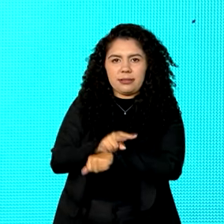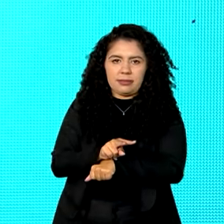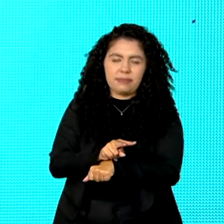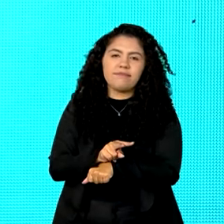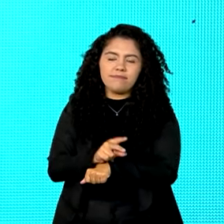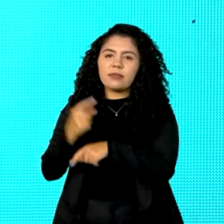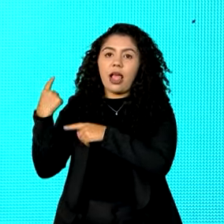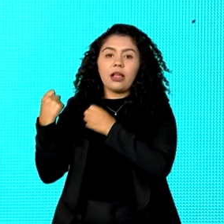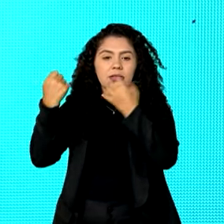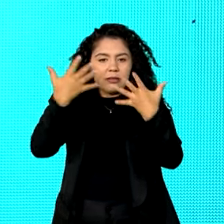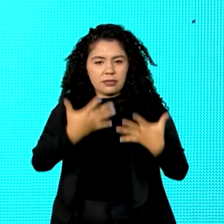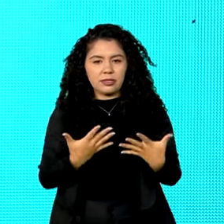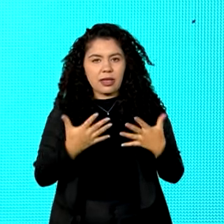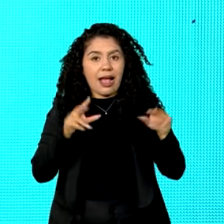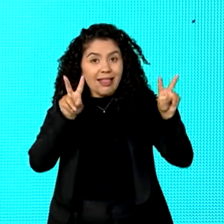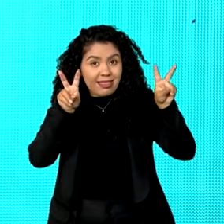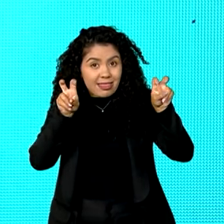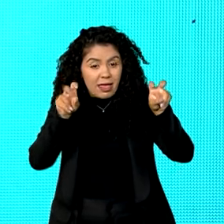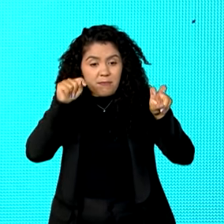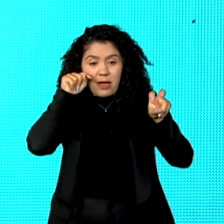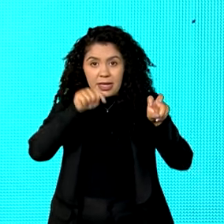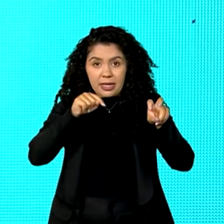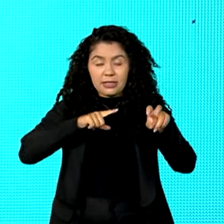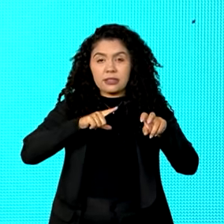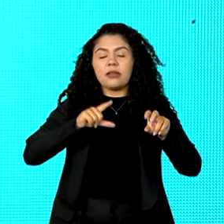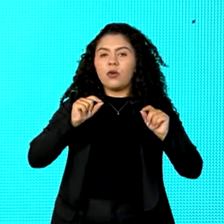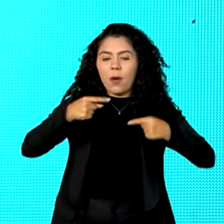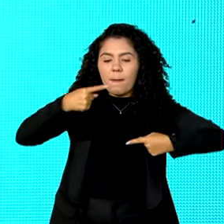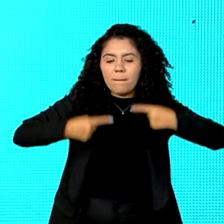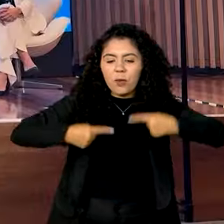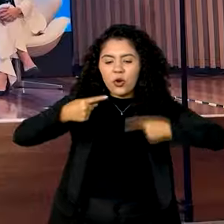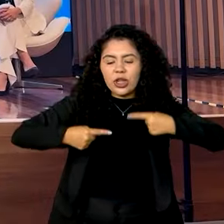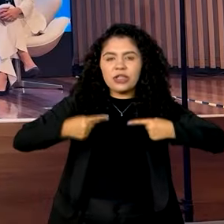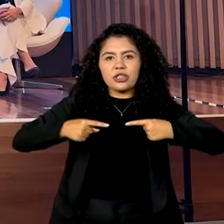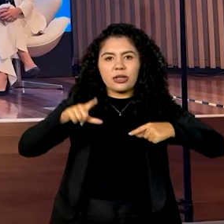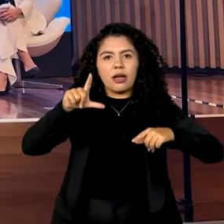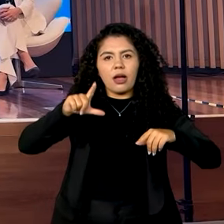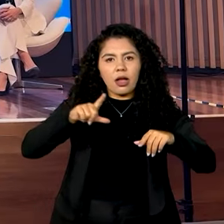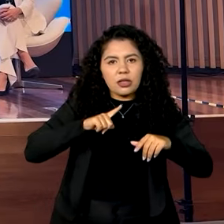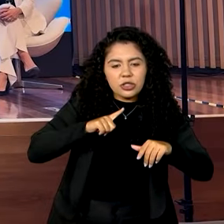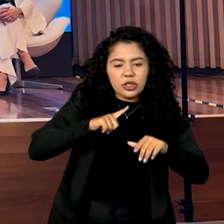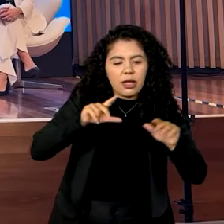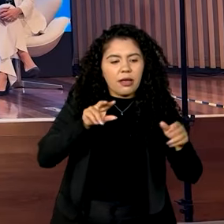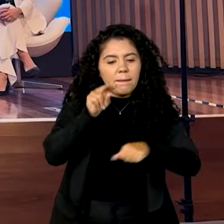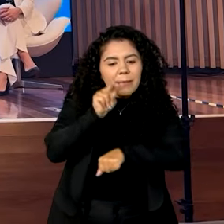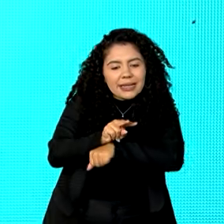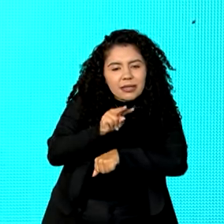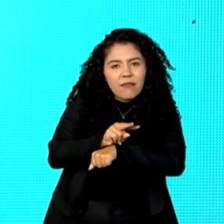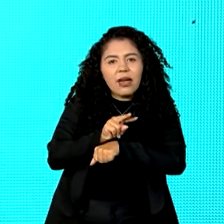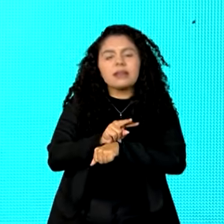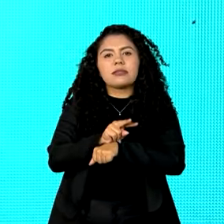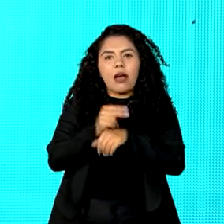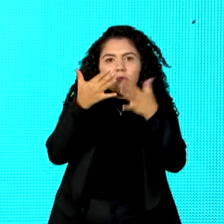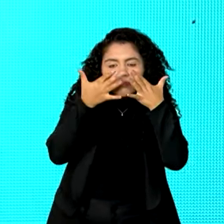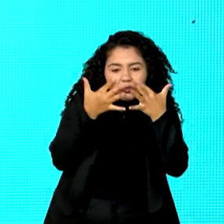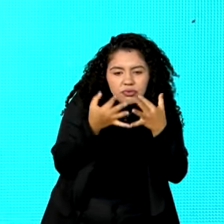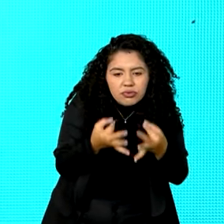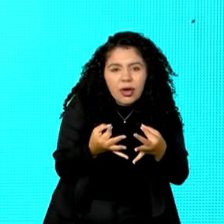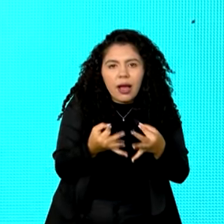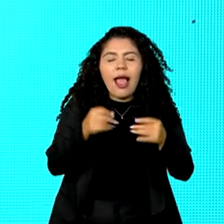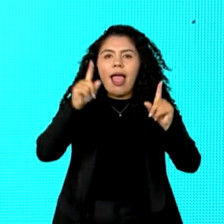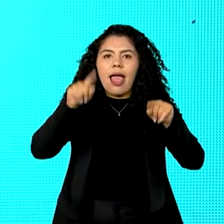deveria ser uma política transversal, isso não era muito entendido. Qual é a minha alegria de ver que todo mundo